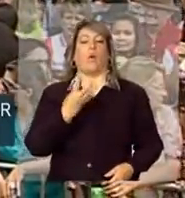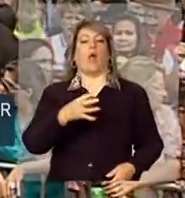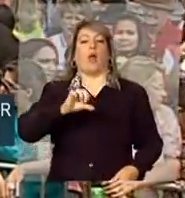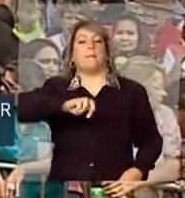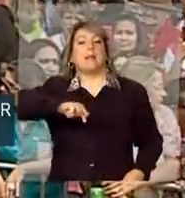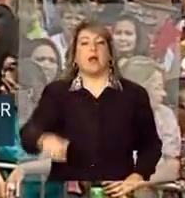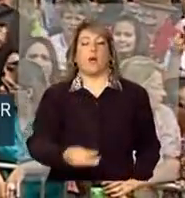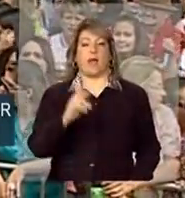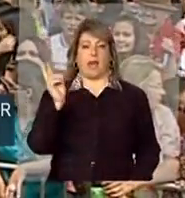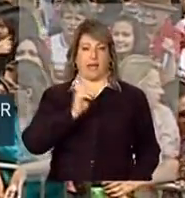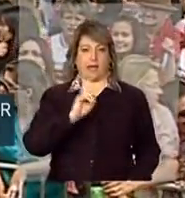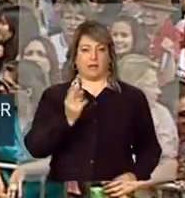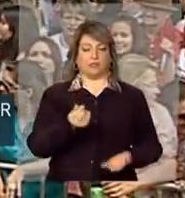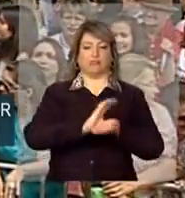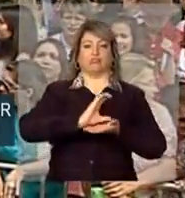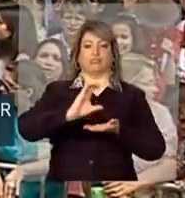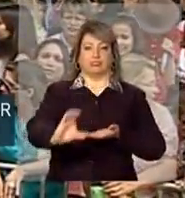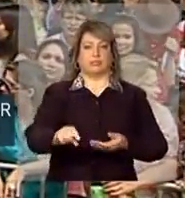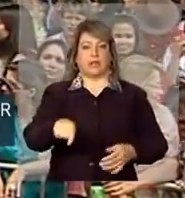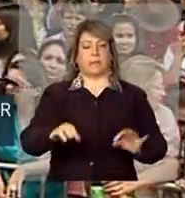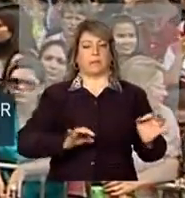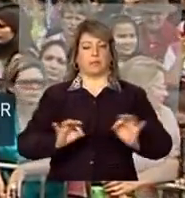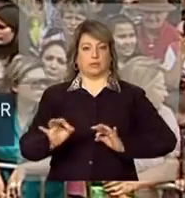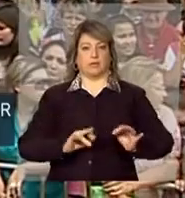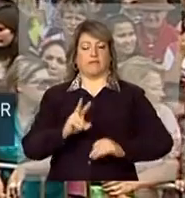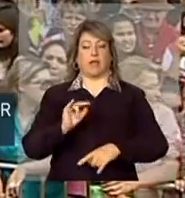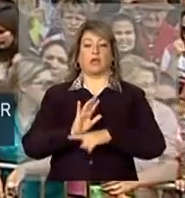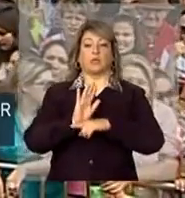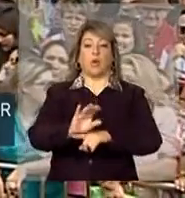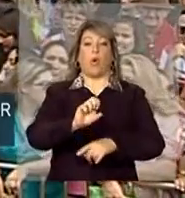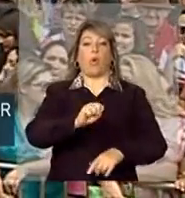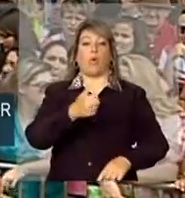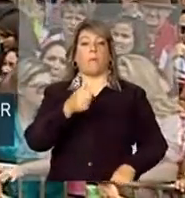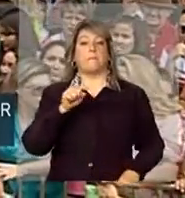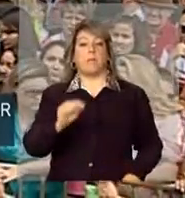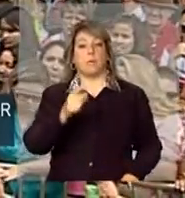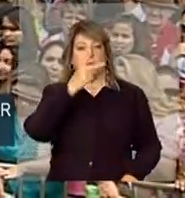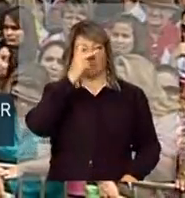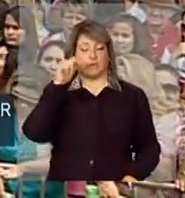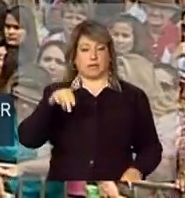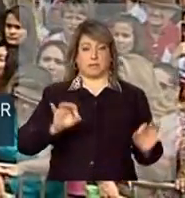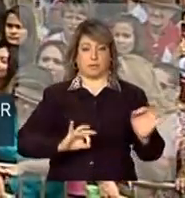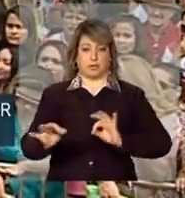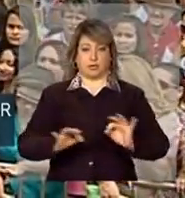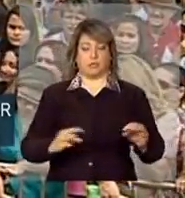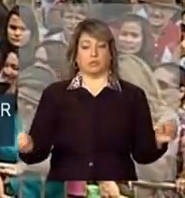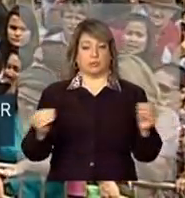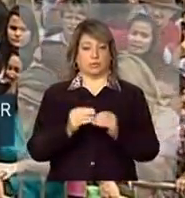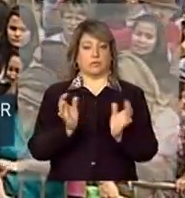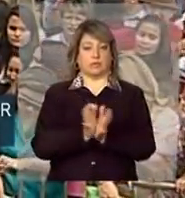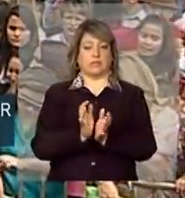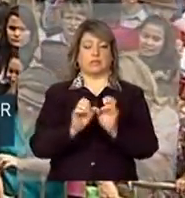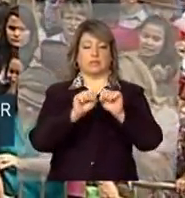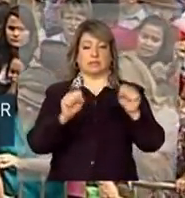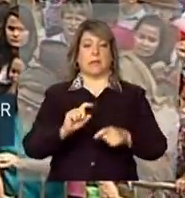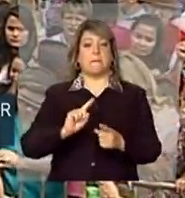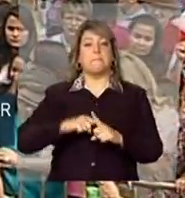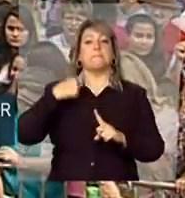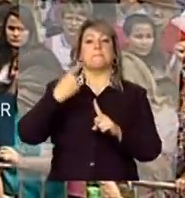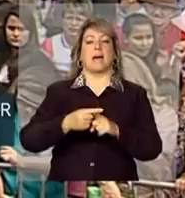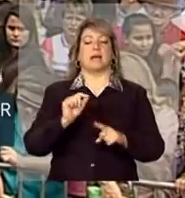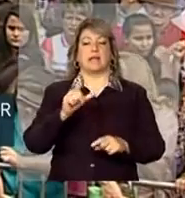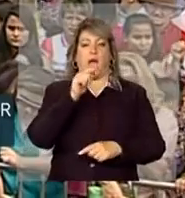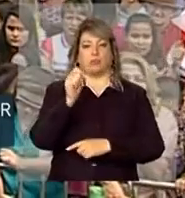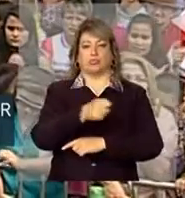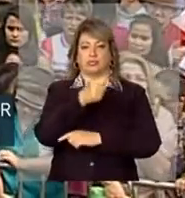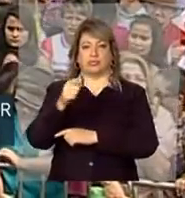vão ser investidos nesse projeto, que vai beneficiar 81 mil pessoas. O projeto está inserido no programa Mais Irrigação do Governo